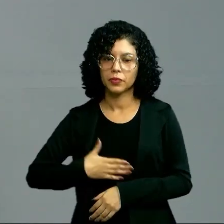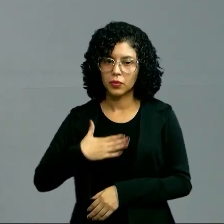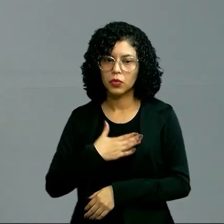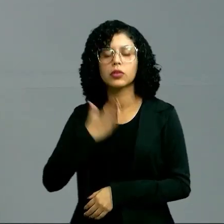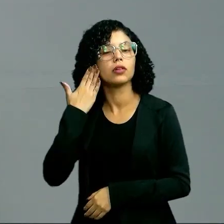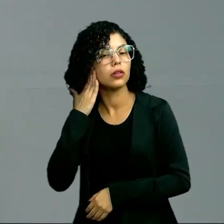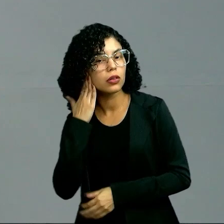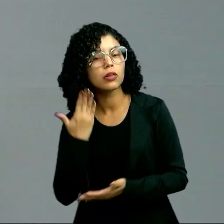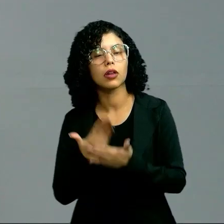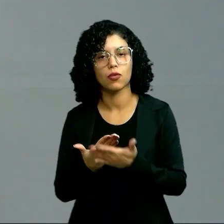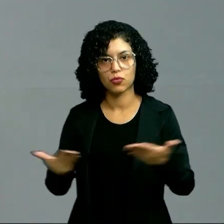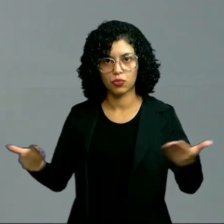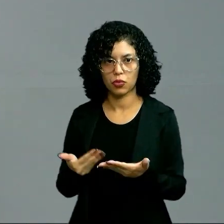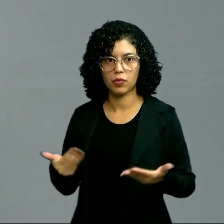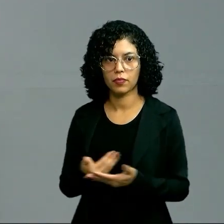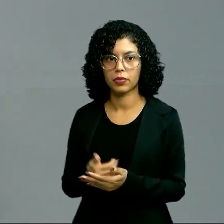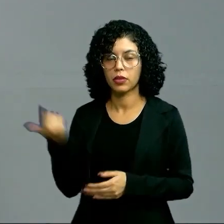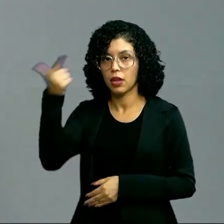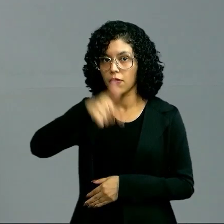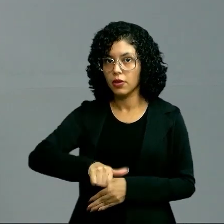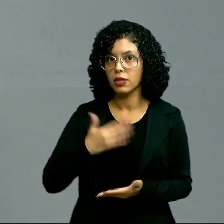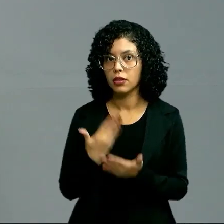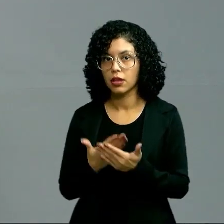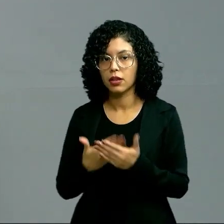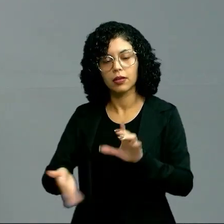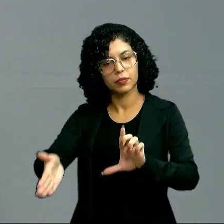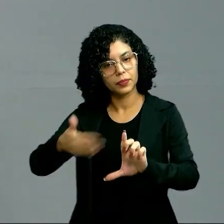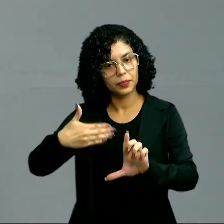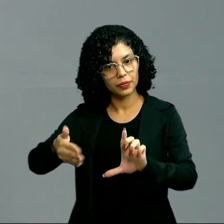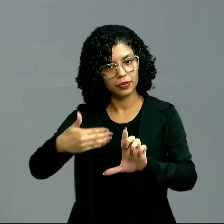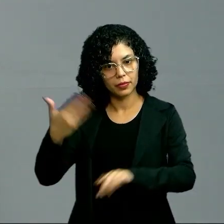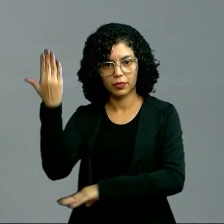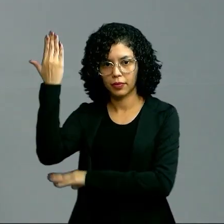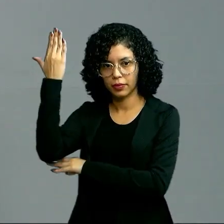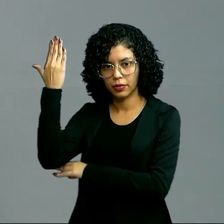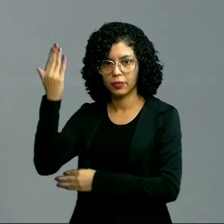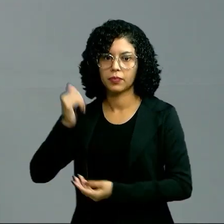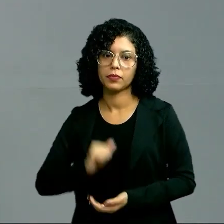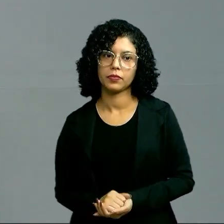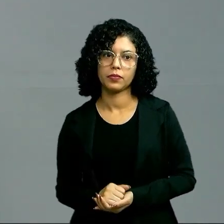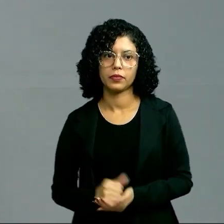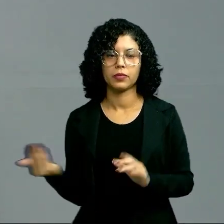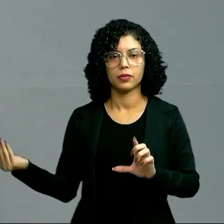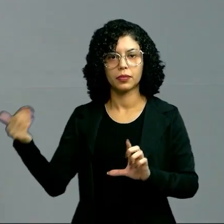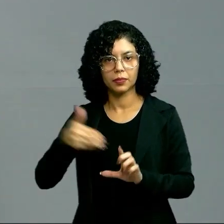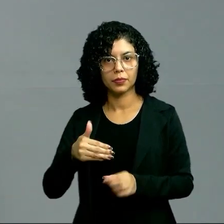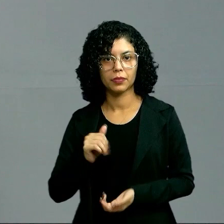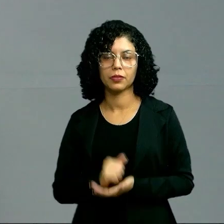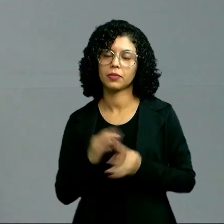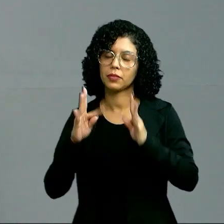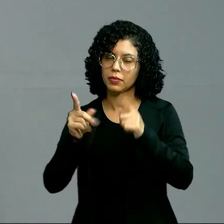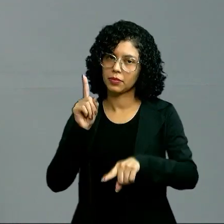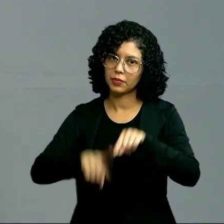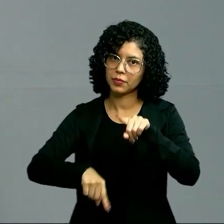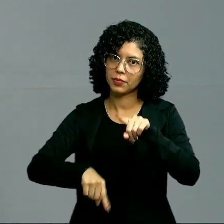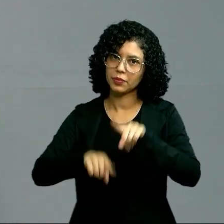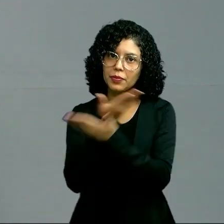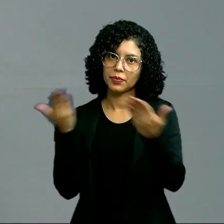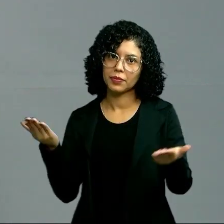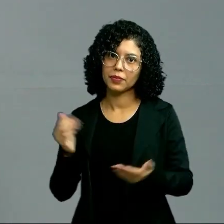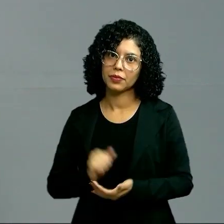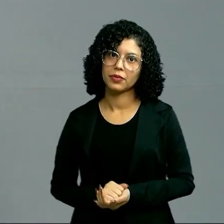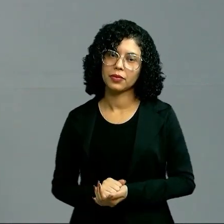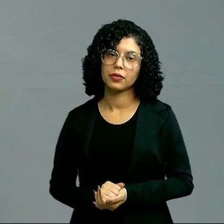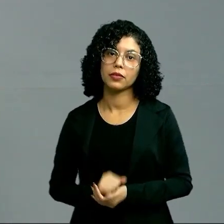entendido a aula de hoje. Para rever essa aula, entre nas nossas plataformas e acesse lá todos os materiais para você.